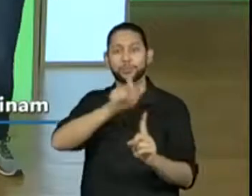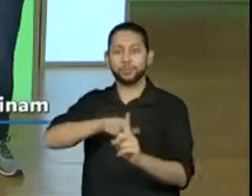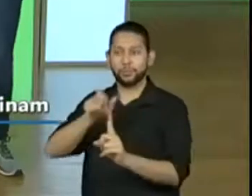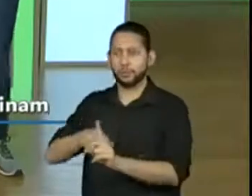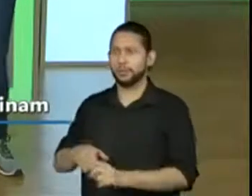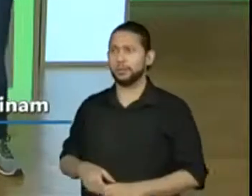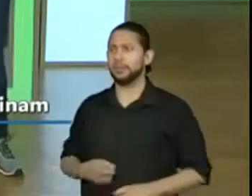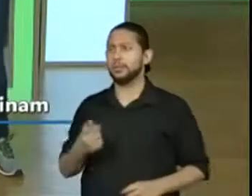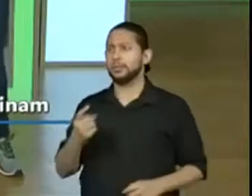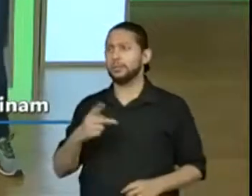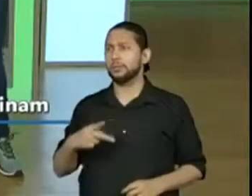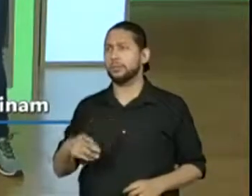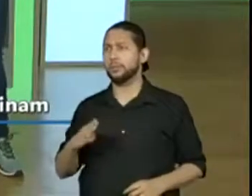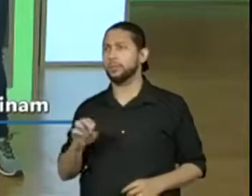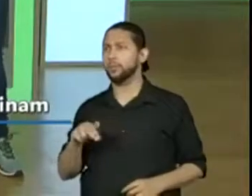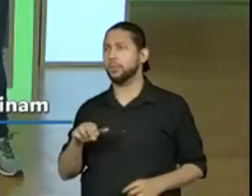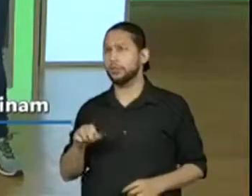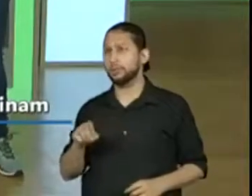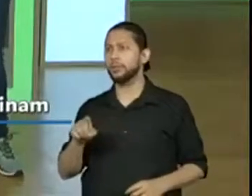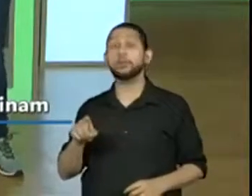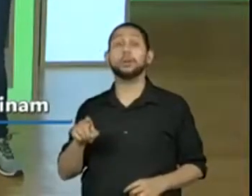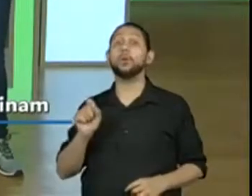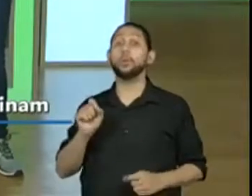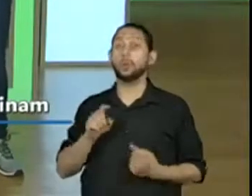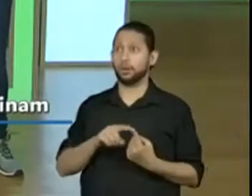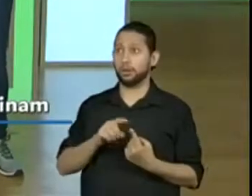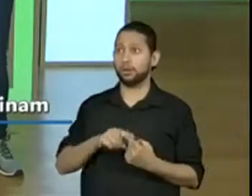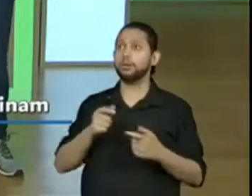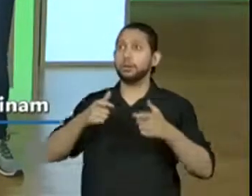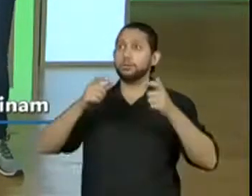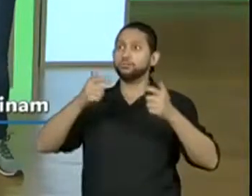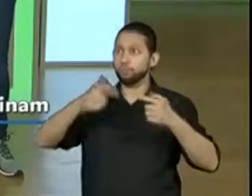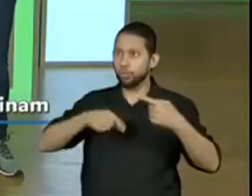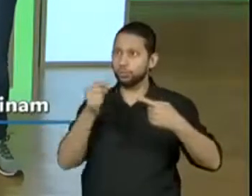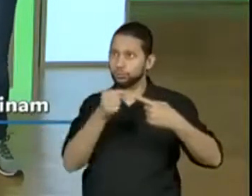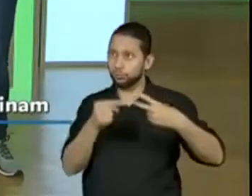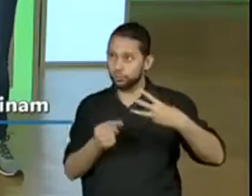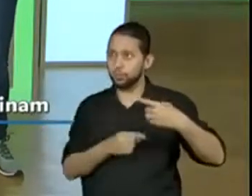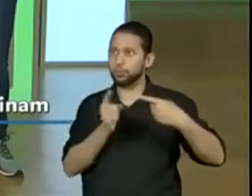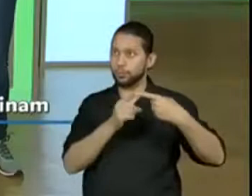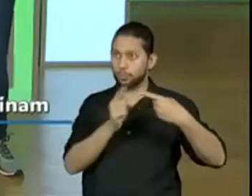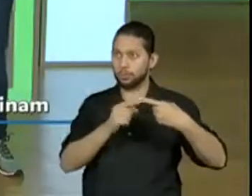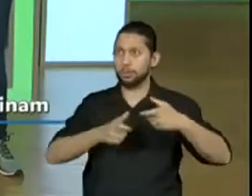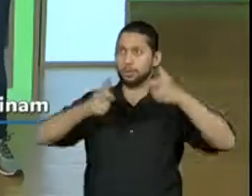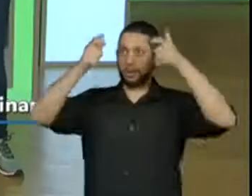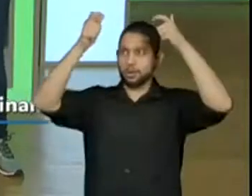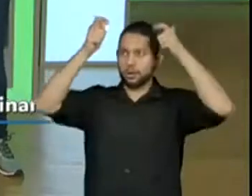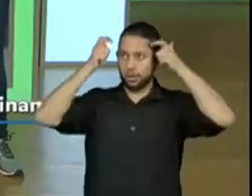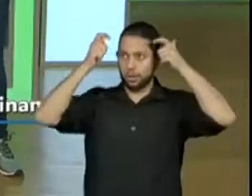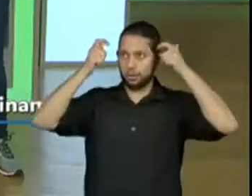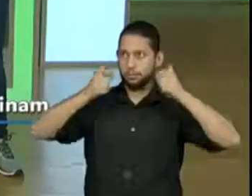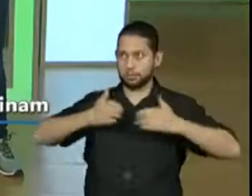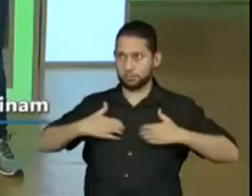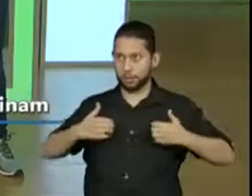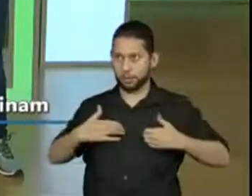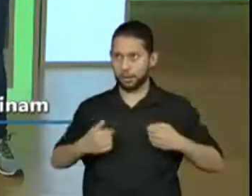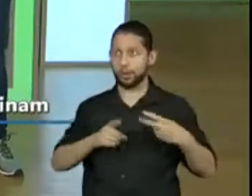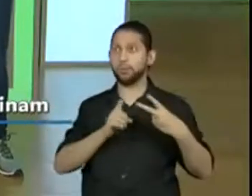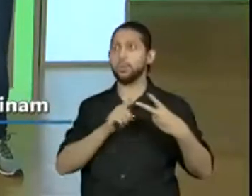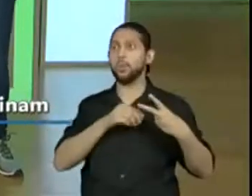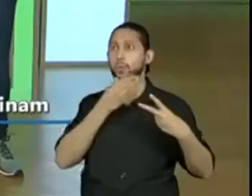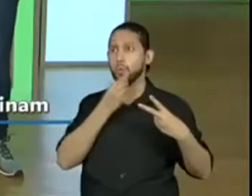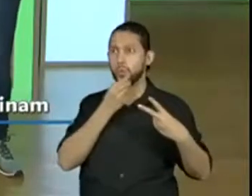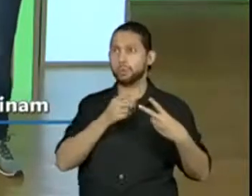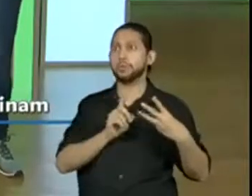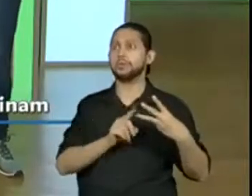colocou. Então, tinha, os personagens eram o rei dos macacos e tinham dois homens.